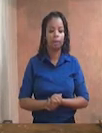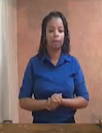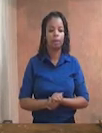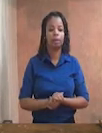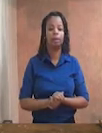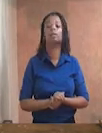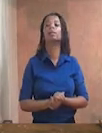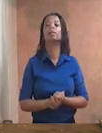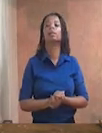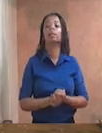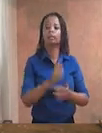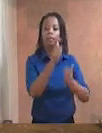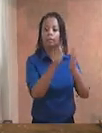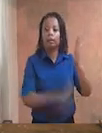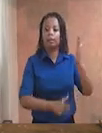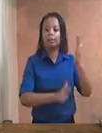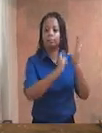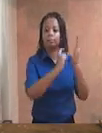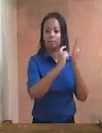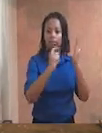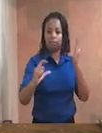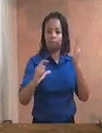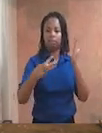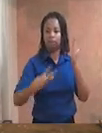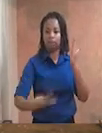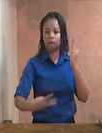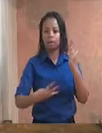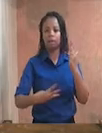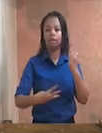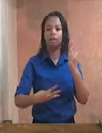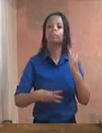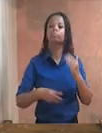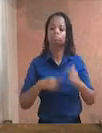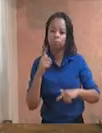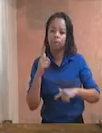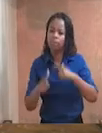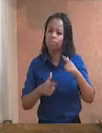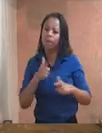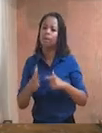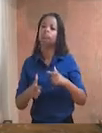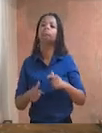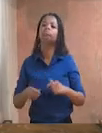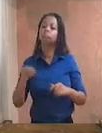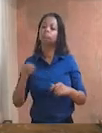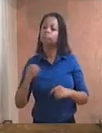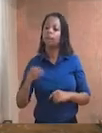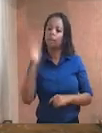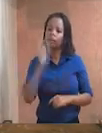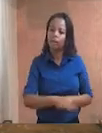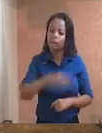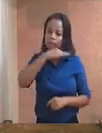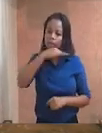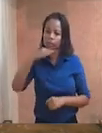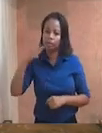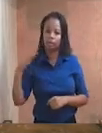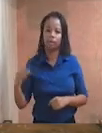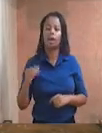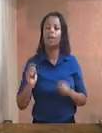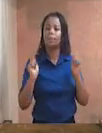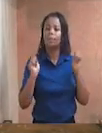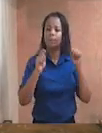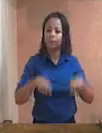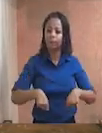A manutenção ou reintegração da criança ou adolescente, a sua